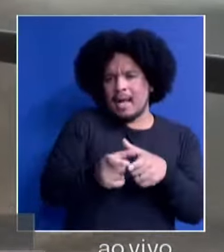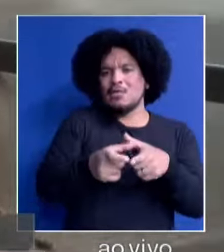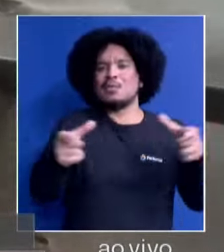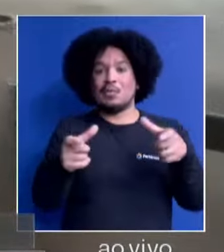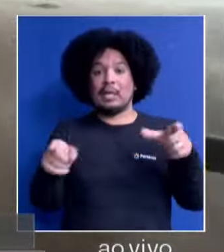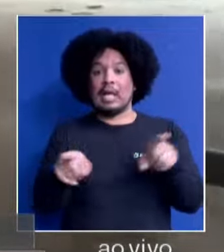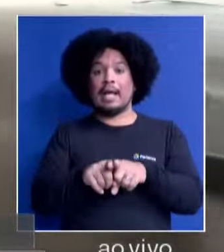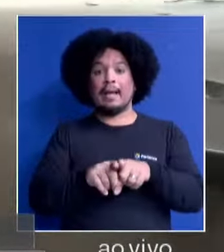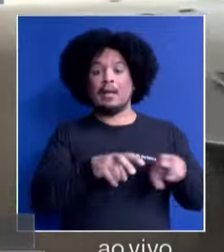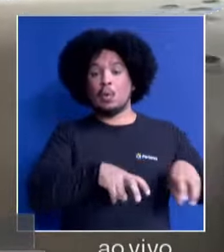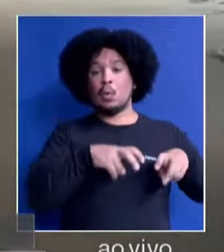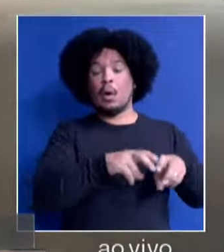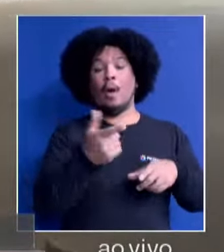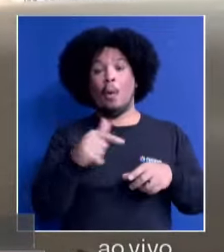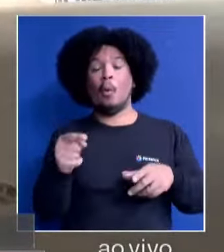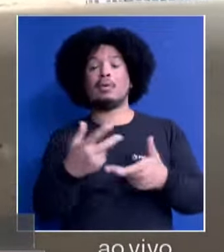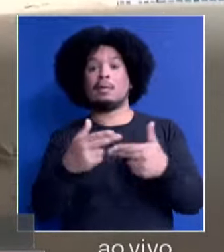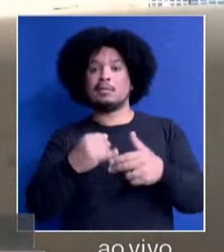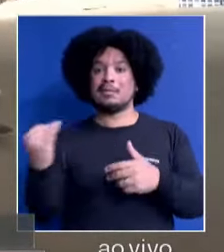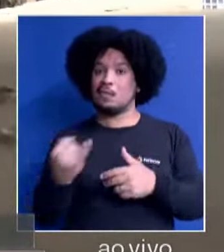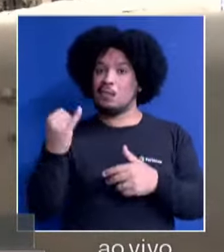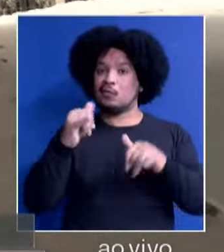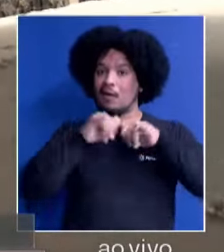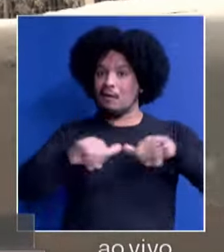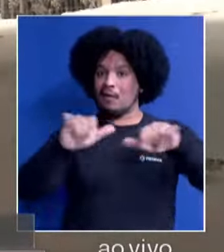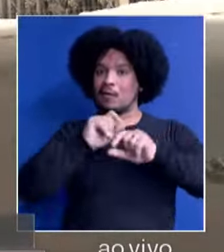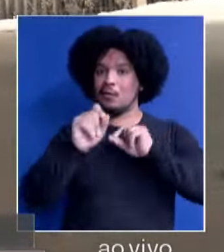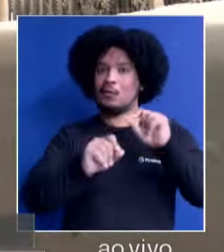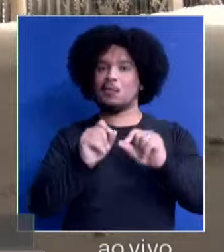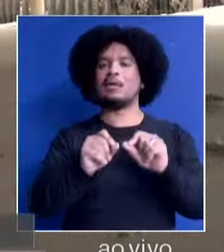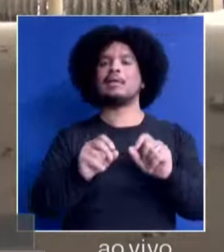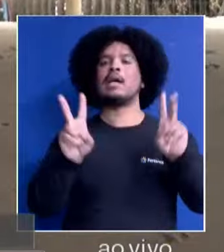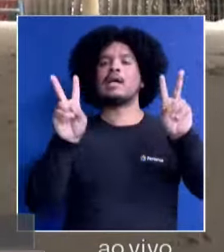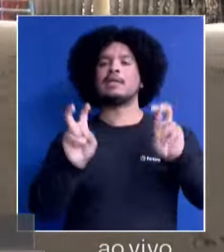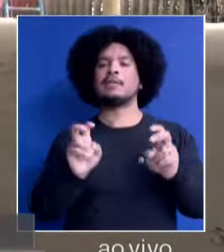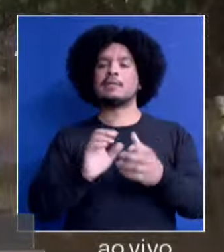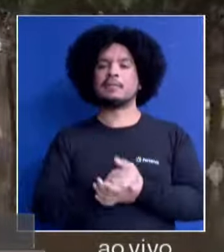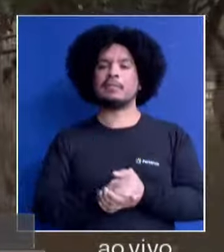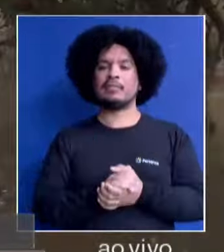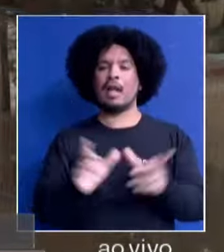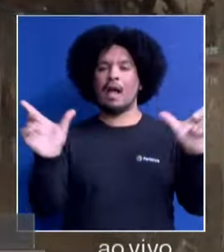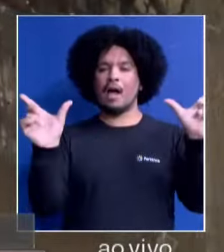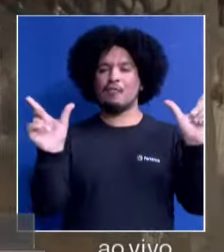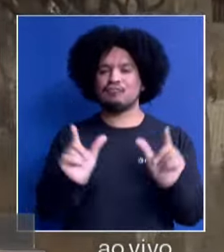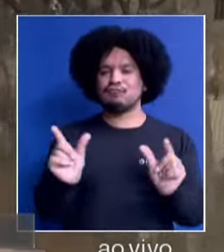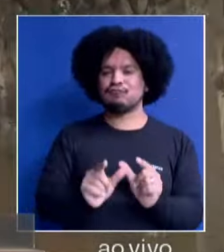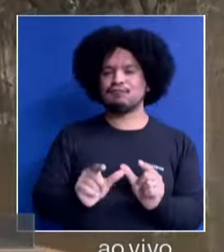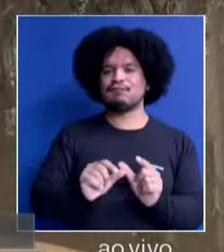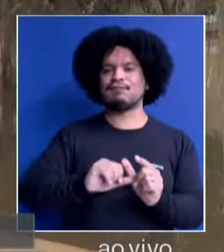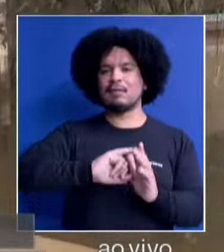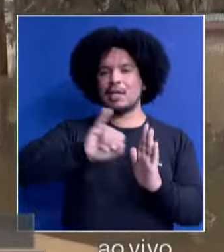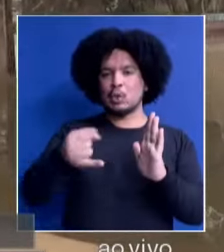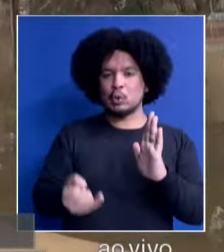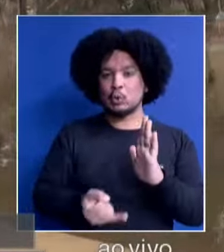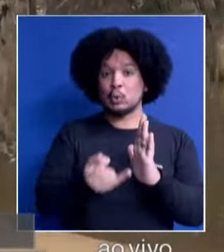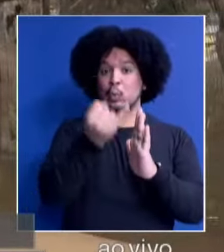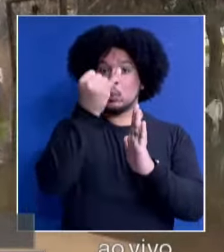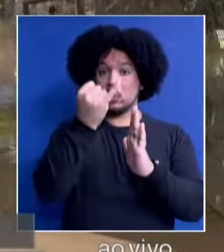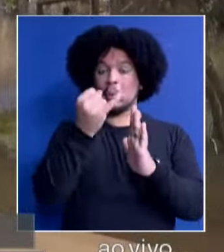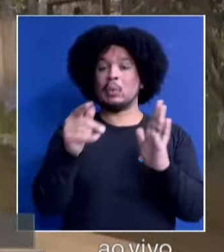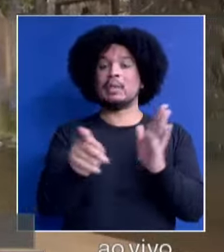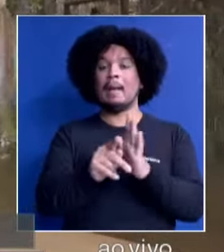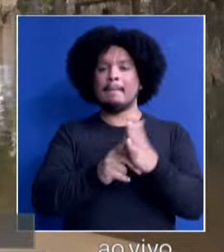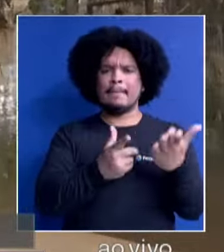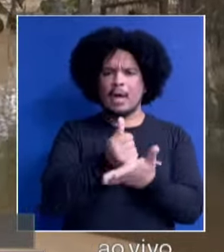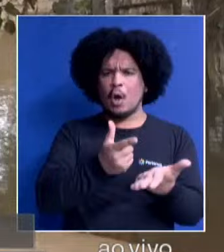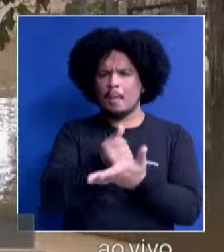passar por aqui para vocês que estão nos acompanhando é com relação à diminuição dos juros da linha branca, da compra